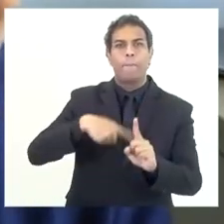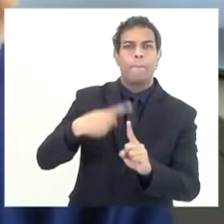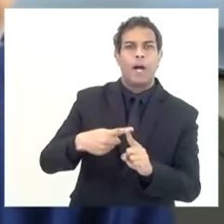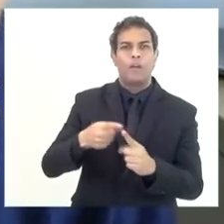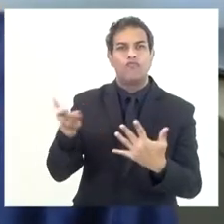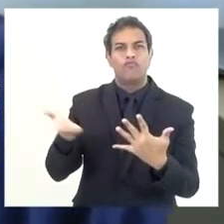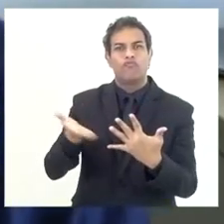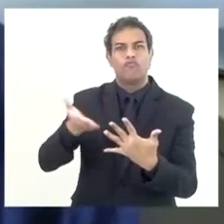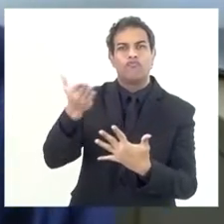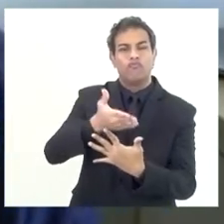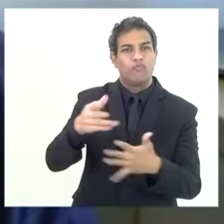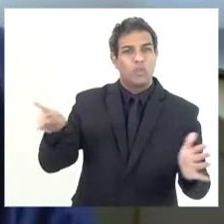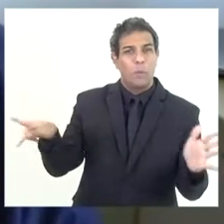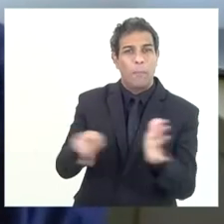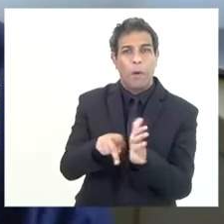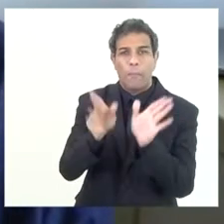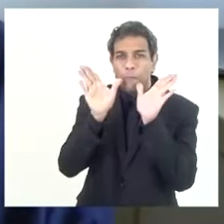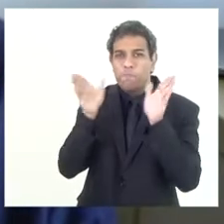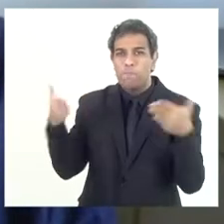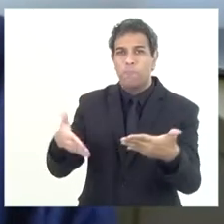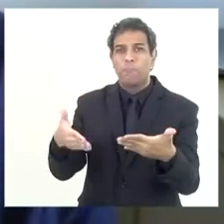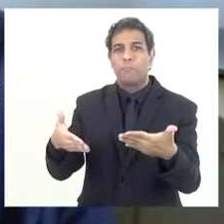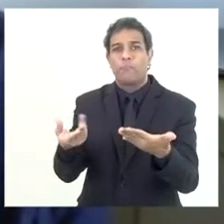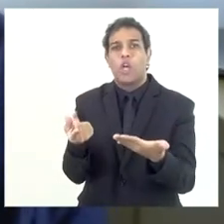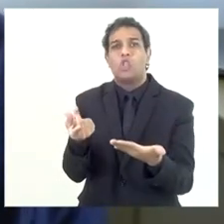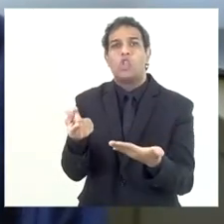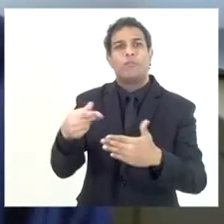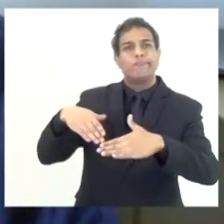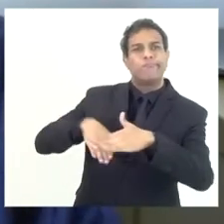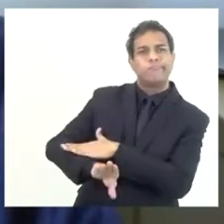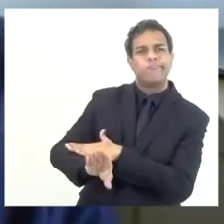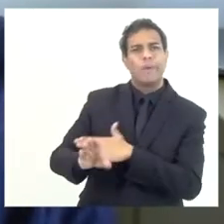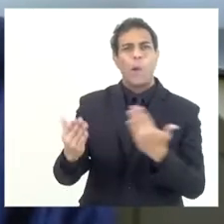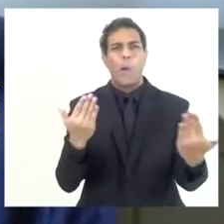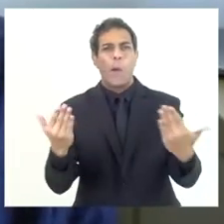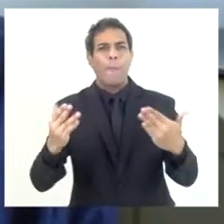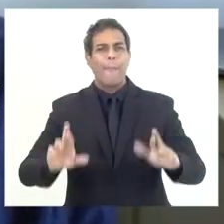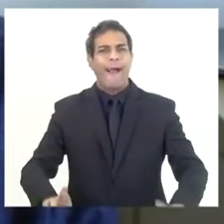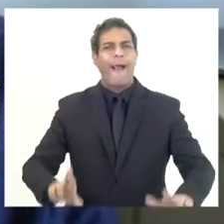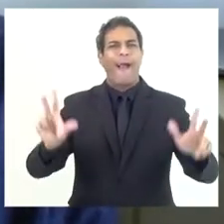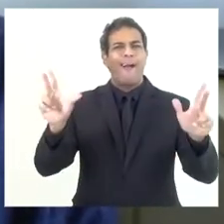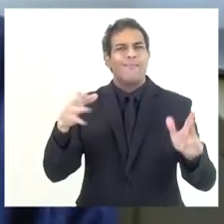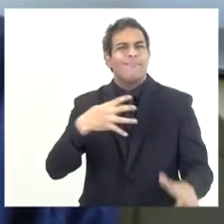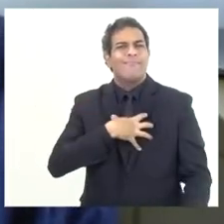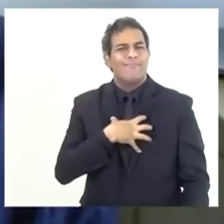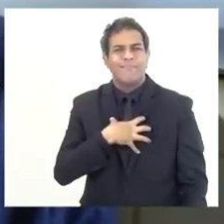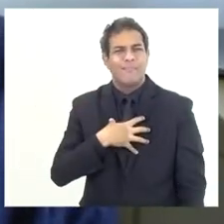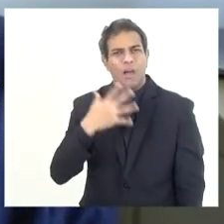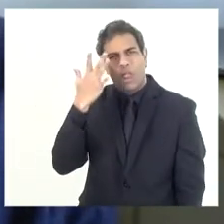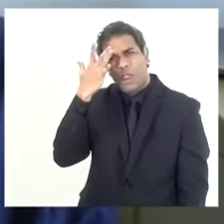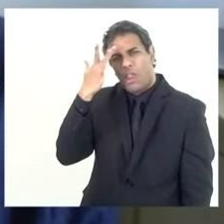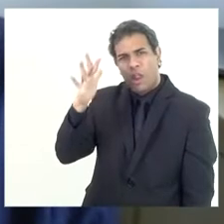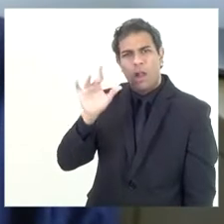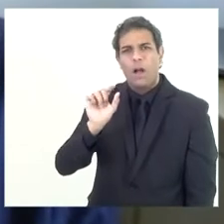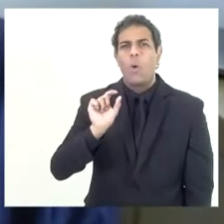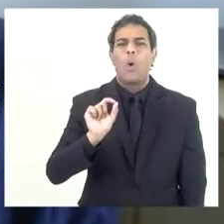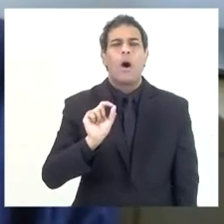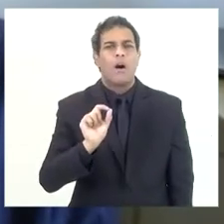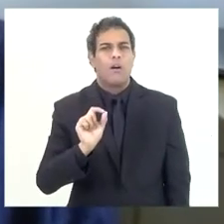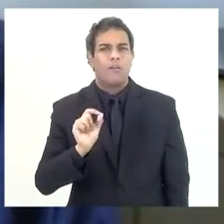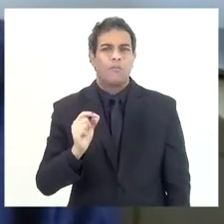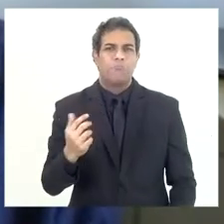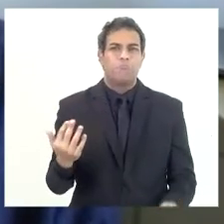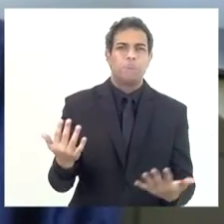do fundo. aí eu não consigo entender se, a partir de